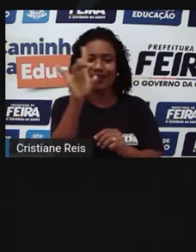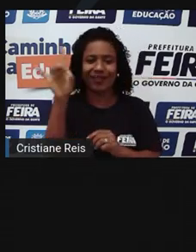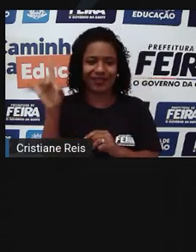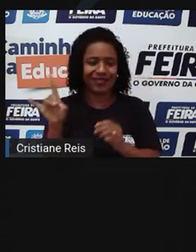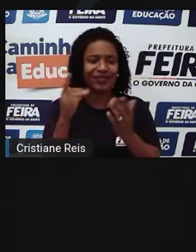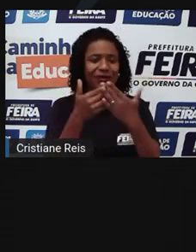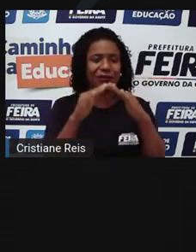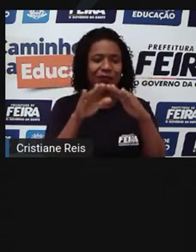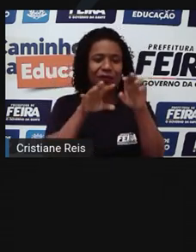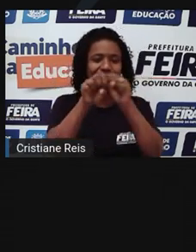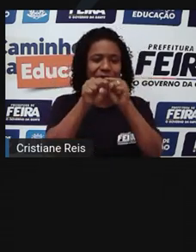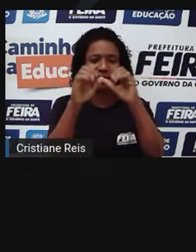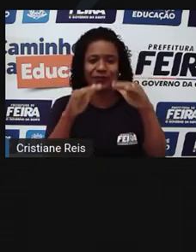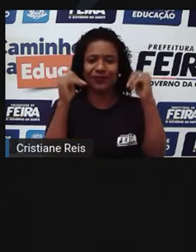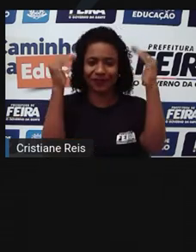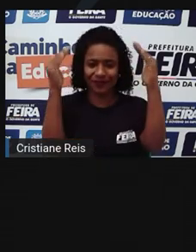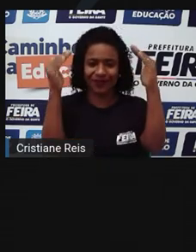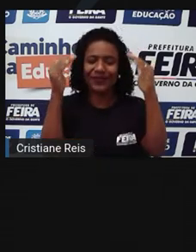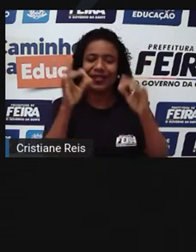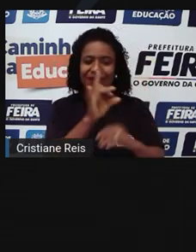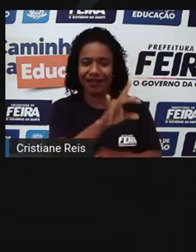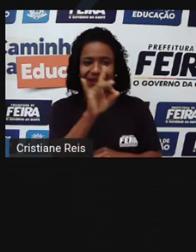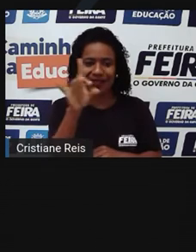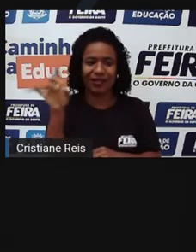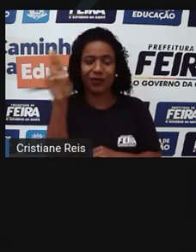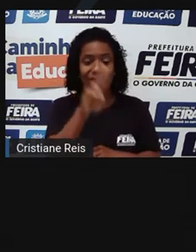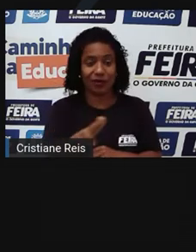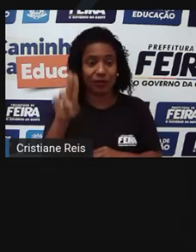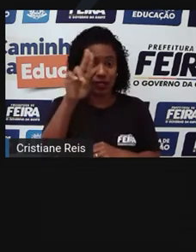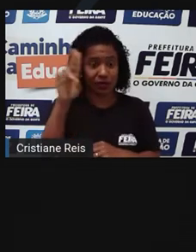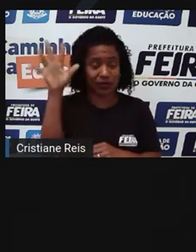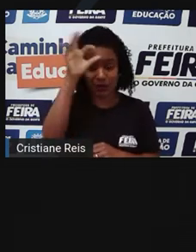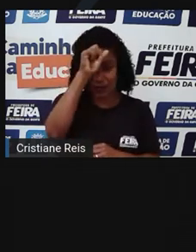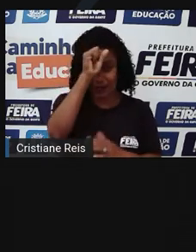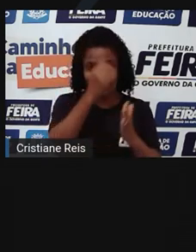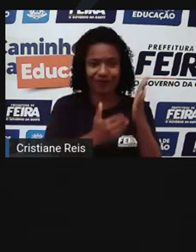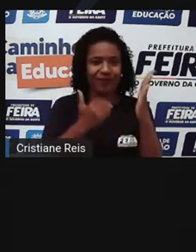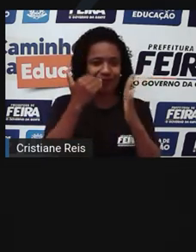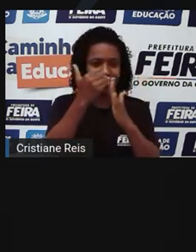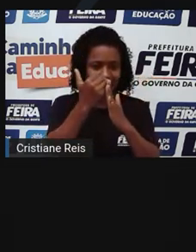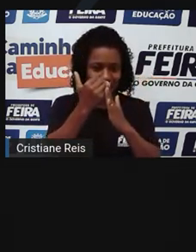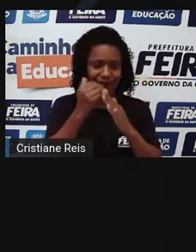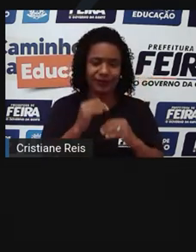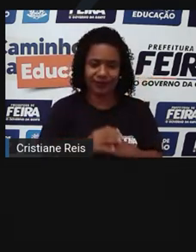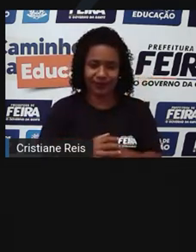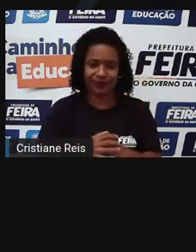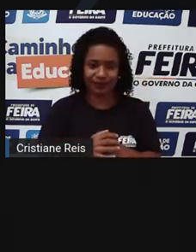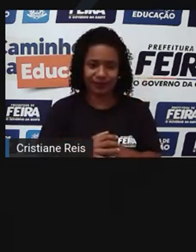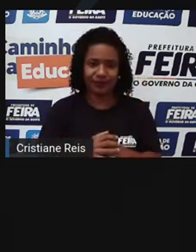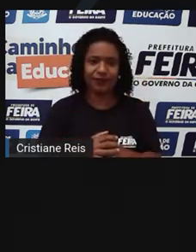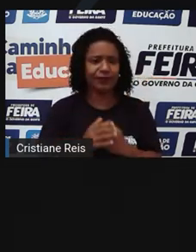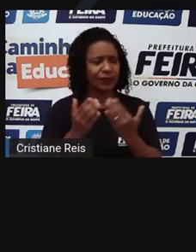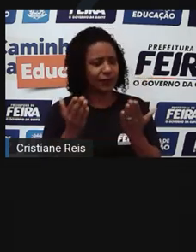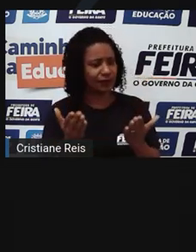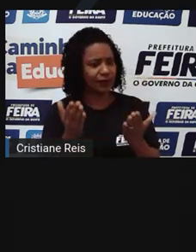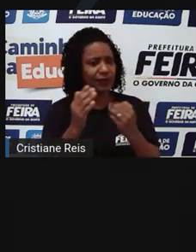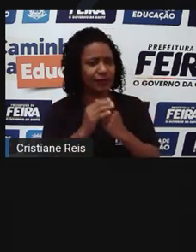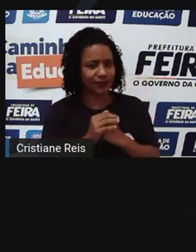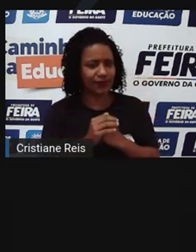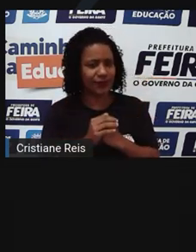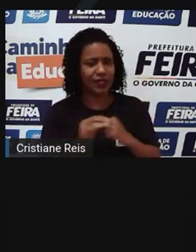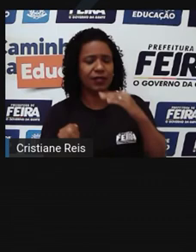oferecem a formação em nível superior e produzem conhecimento. 5. As instituições de nível superior